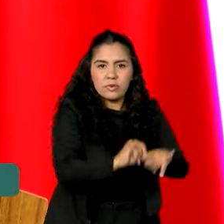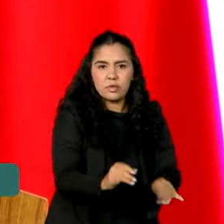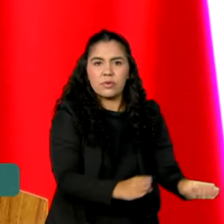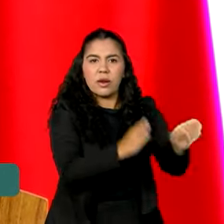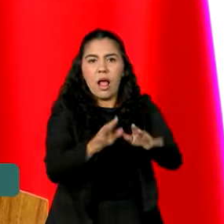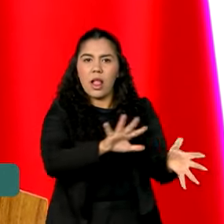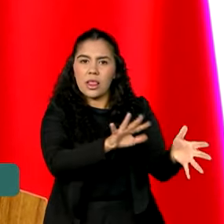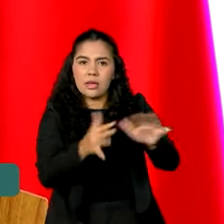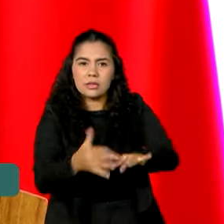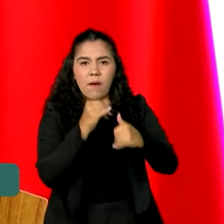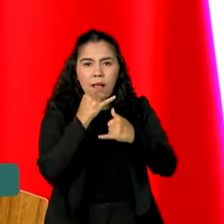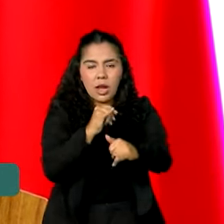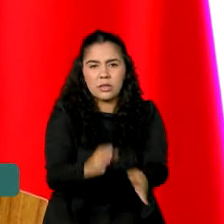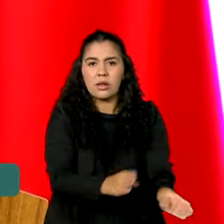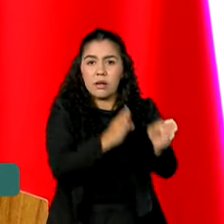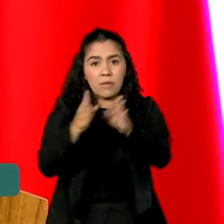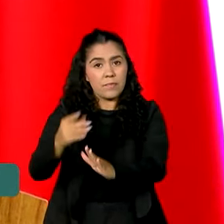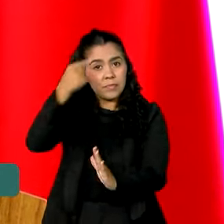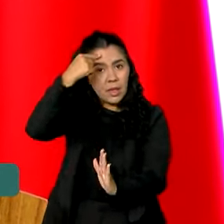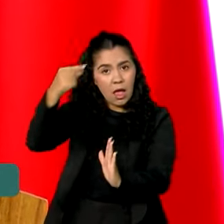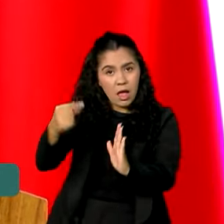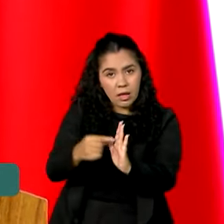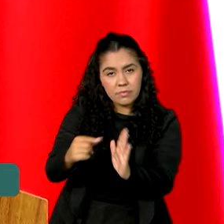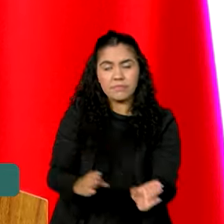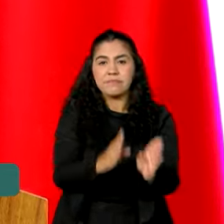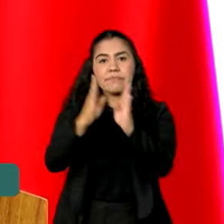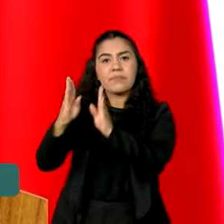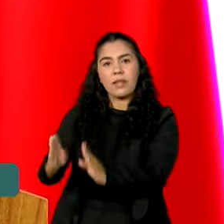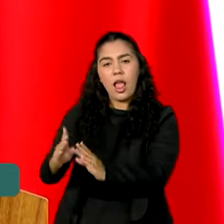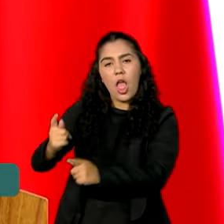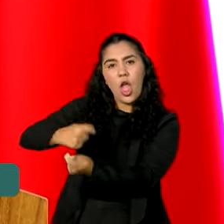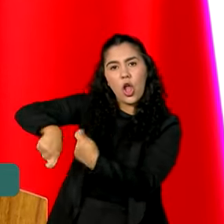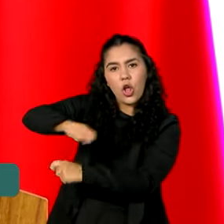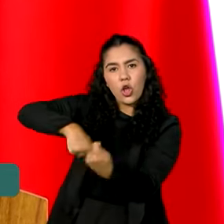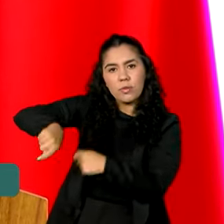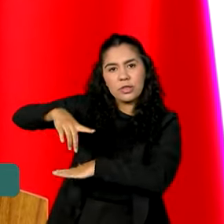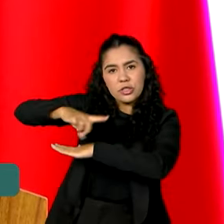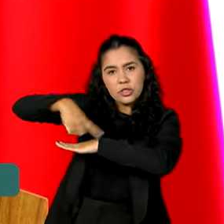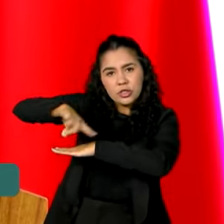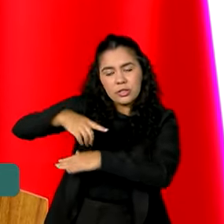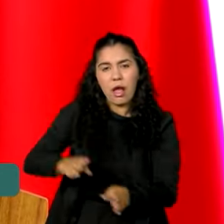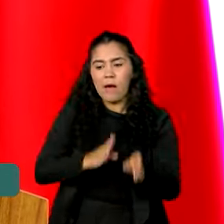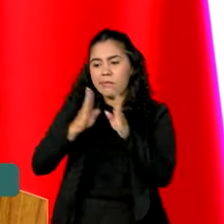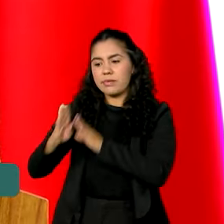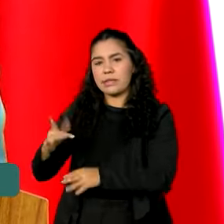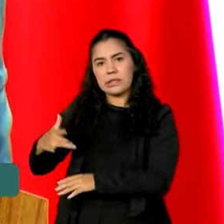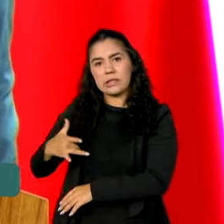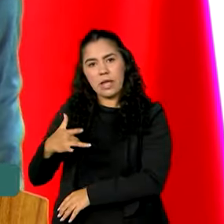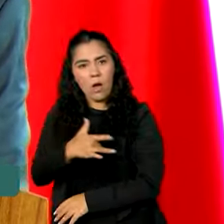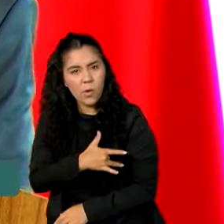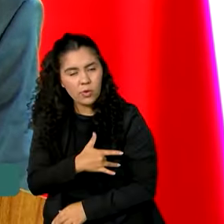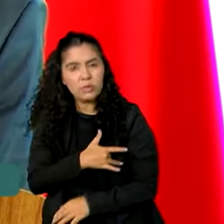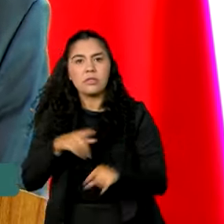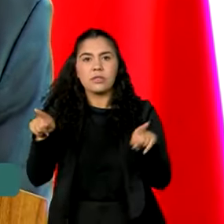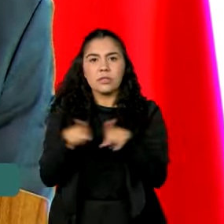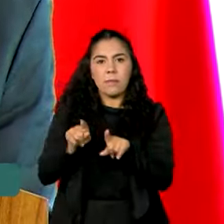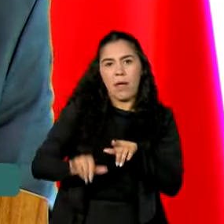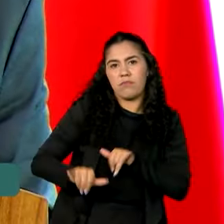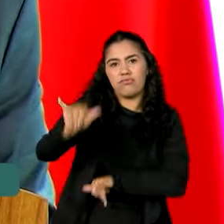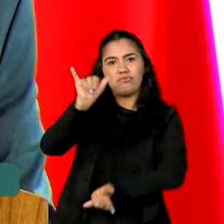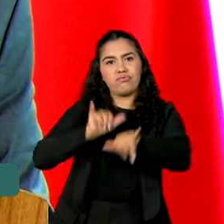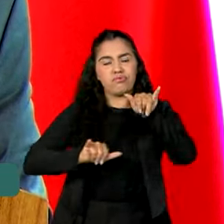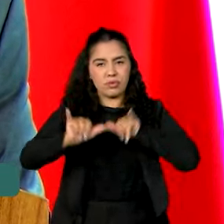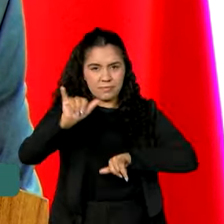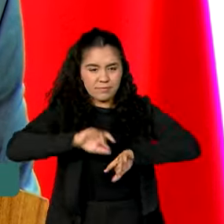energética, inteligência artificial, economia digital, saúde e aeroespacial.